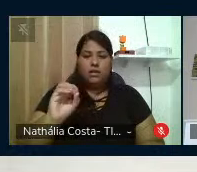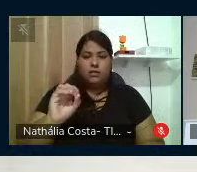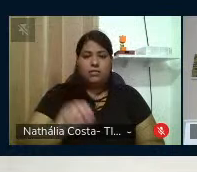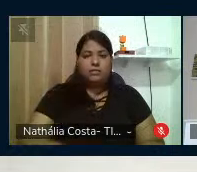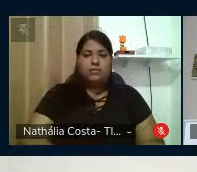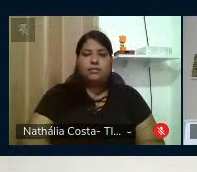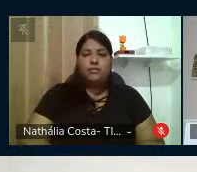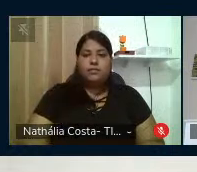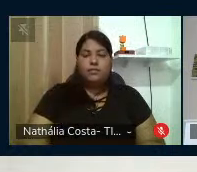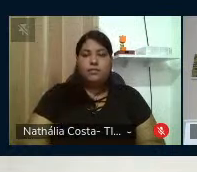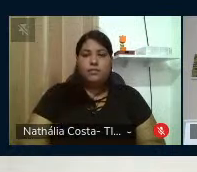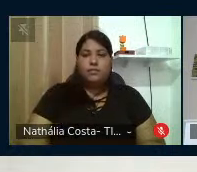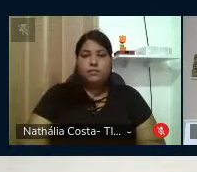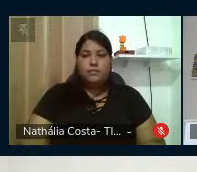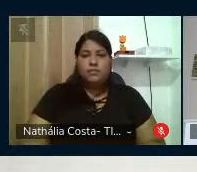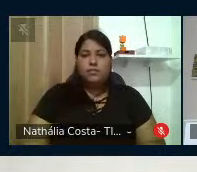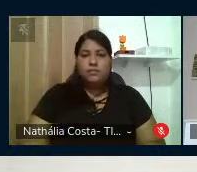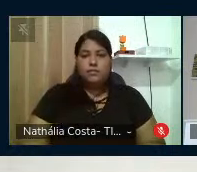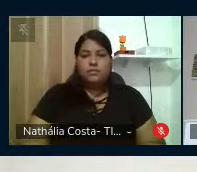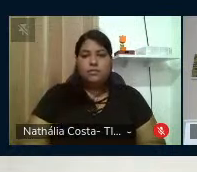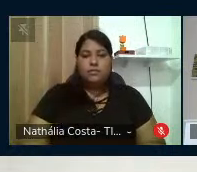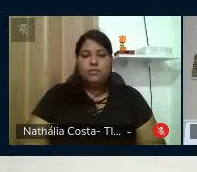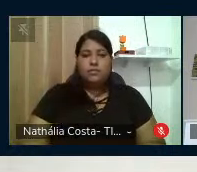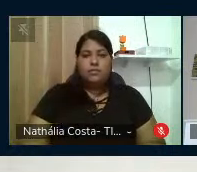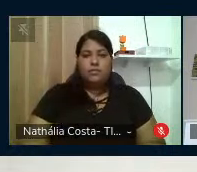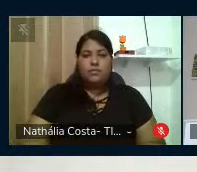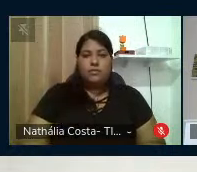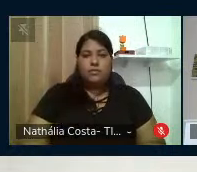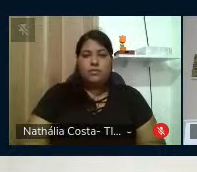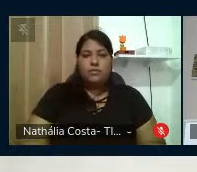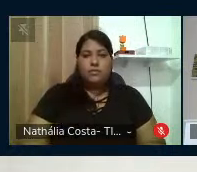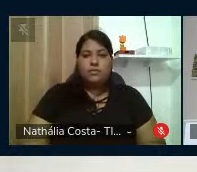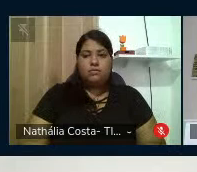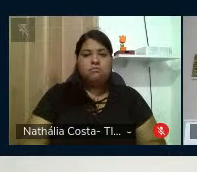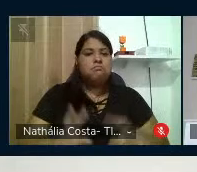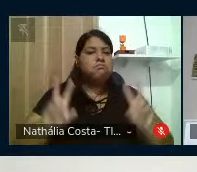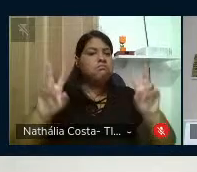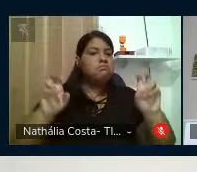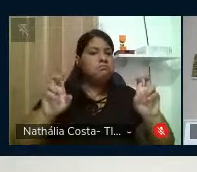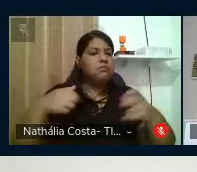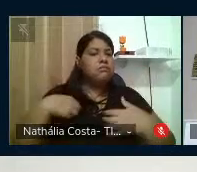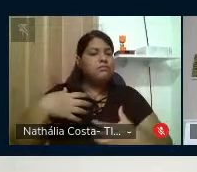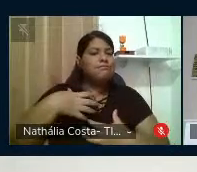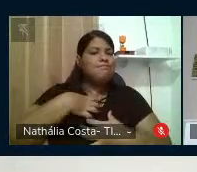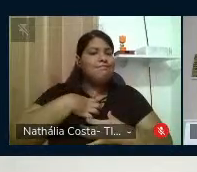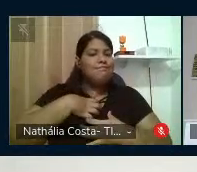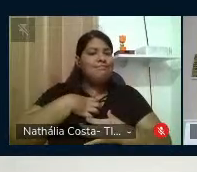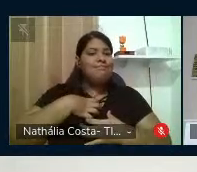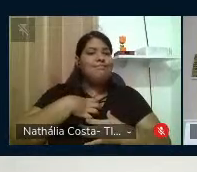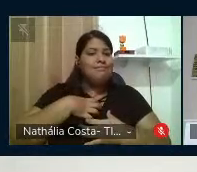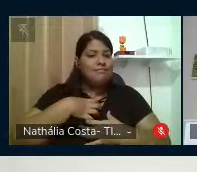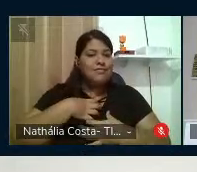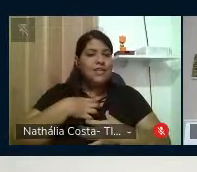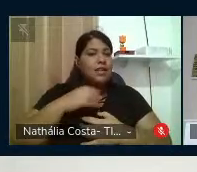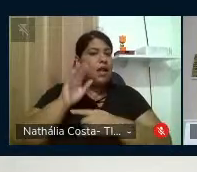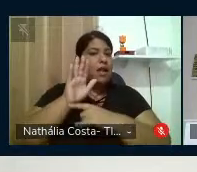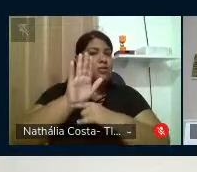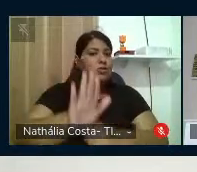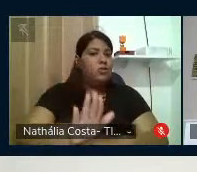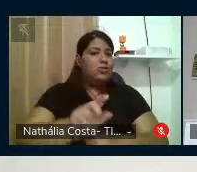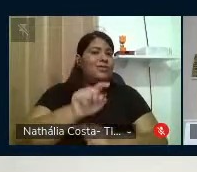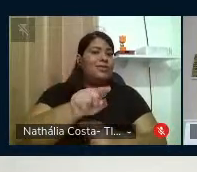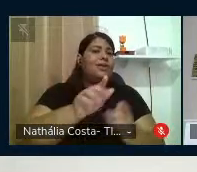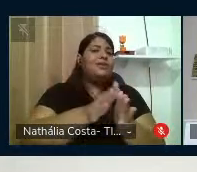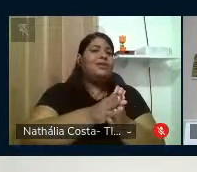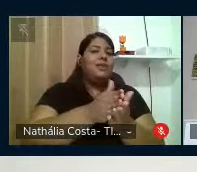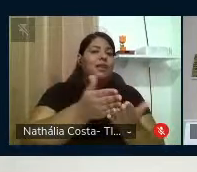Com relação ao que me toca como modesta contribuição neste